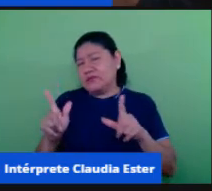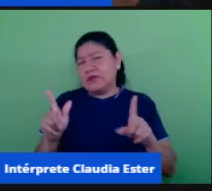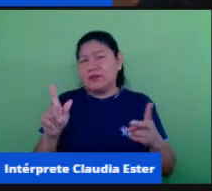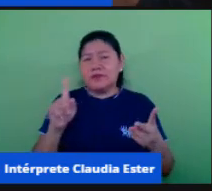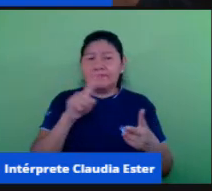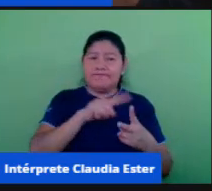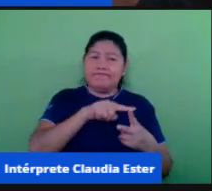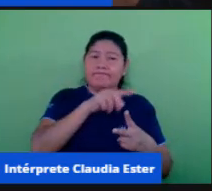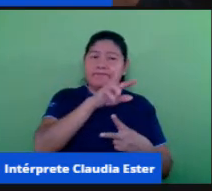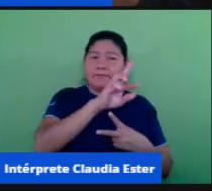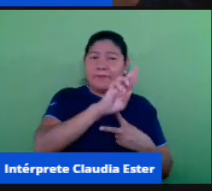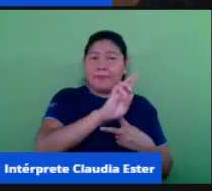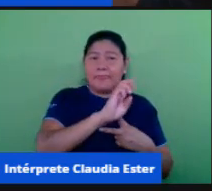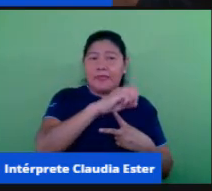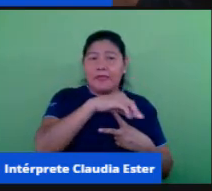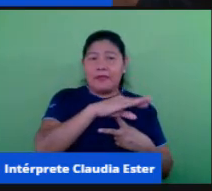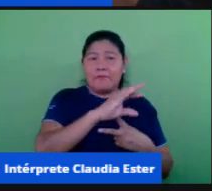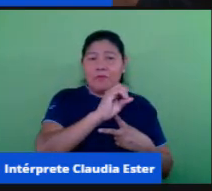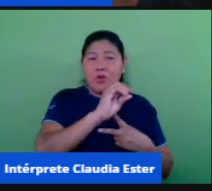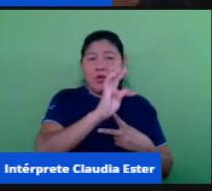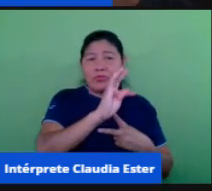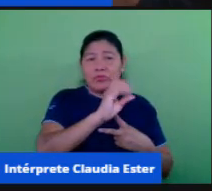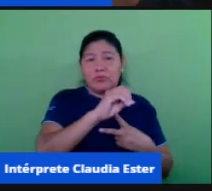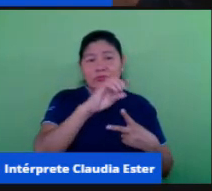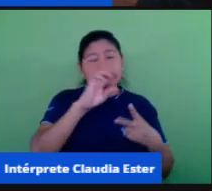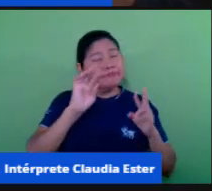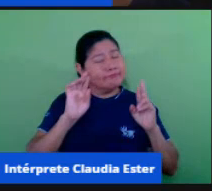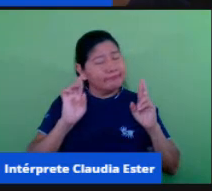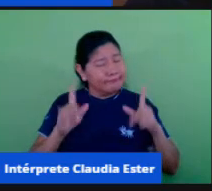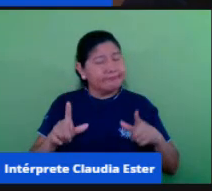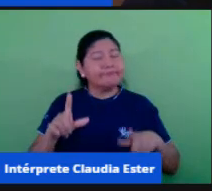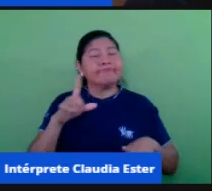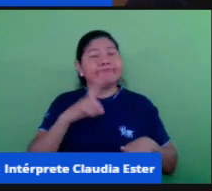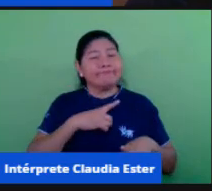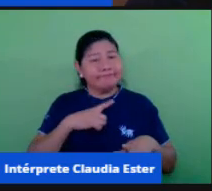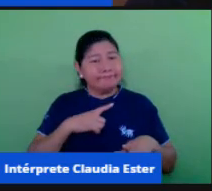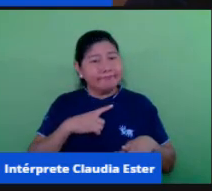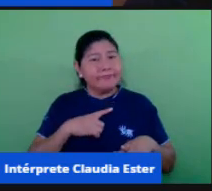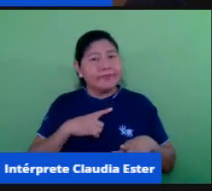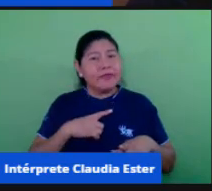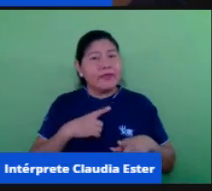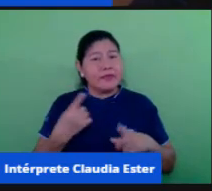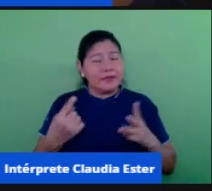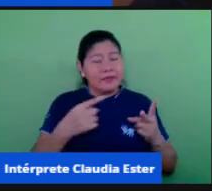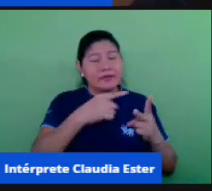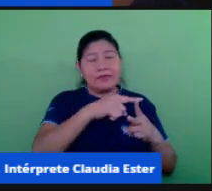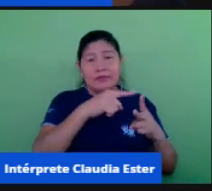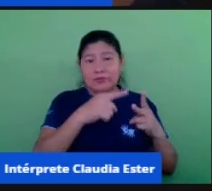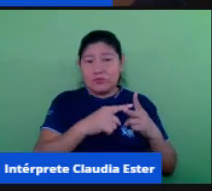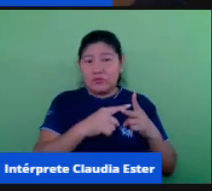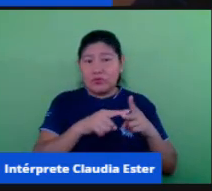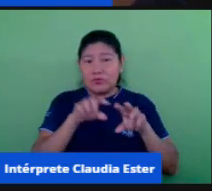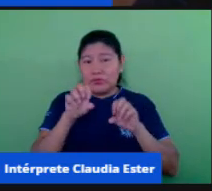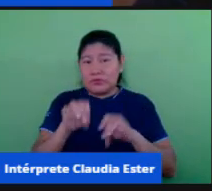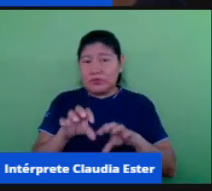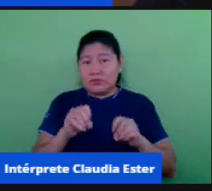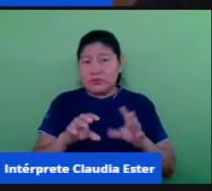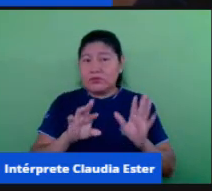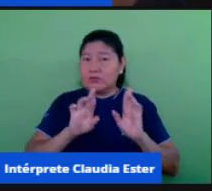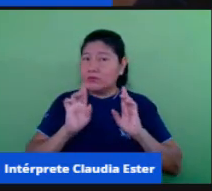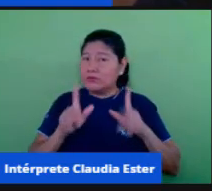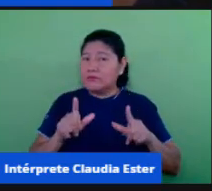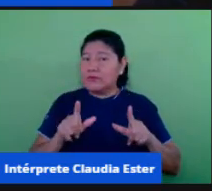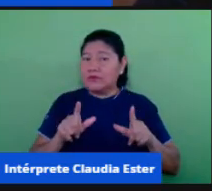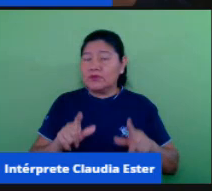ensino remoto então há diferenças entre ambas modalidades de ensino próximo slide por